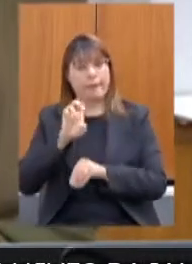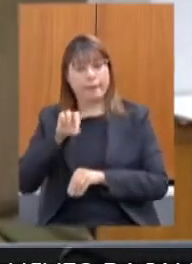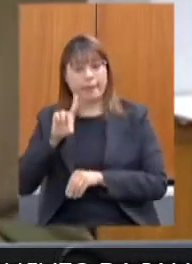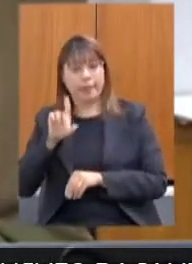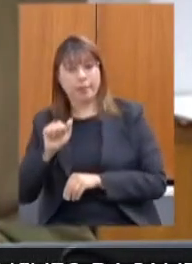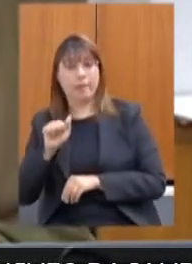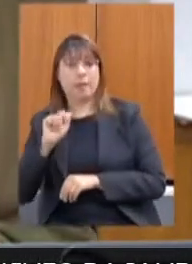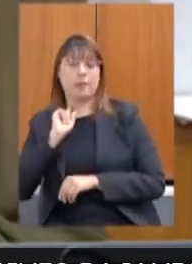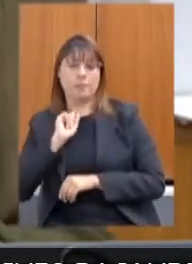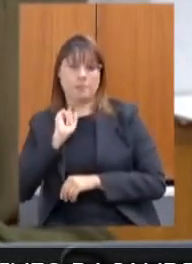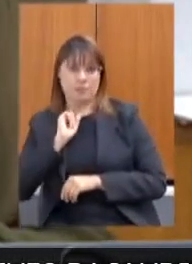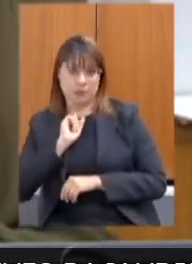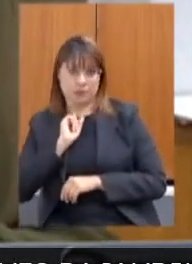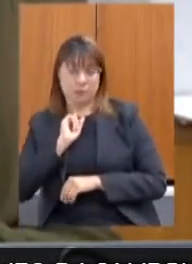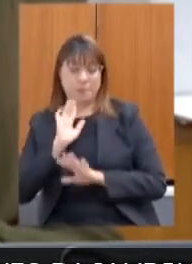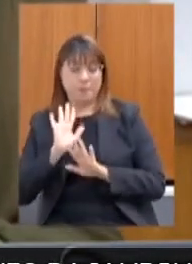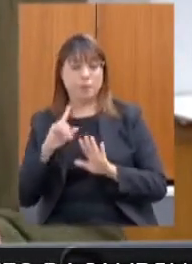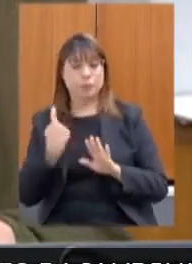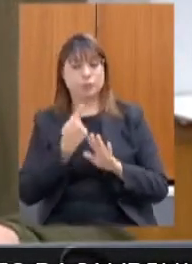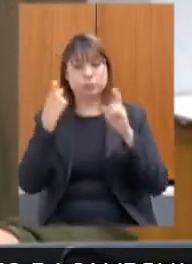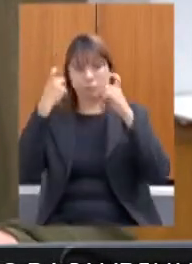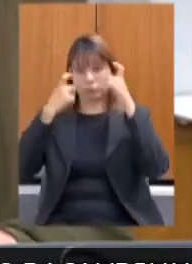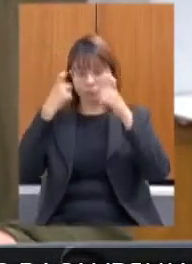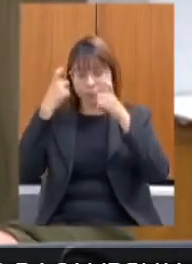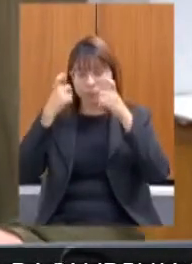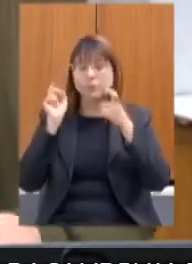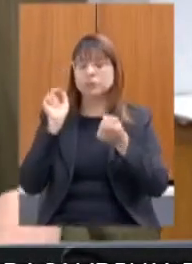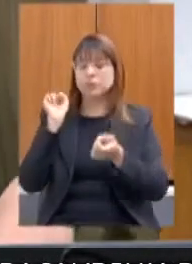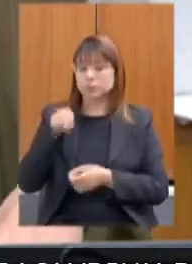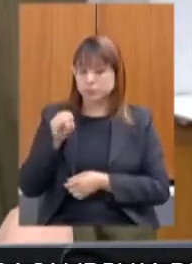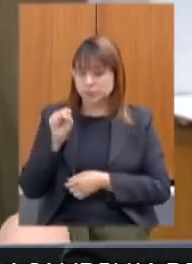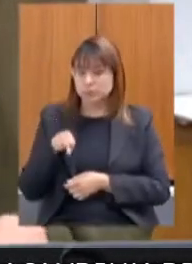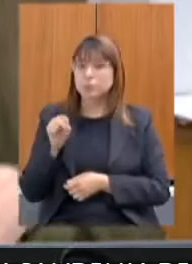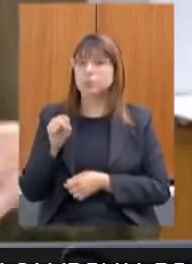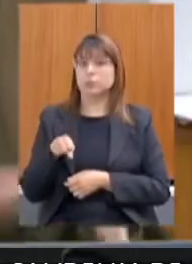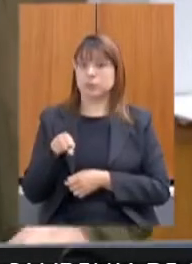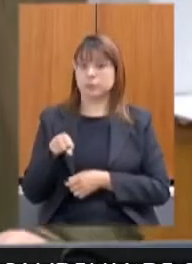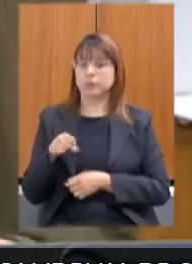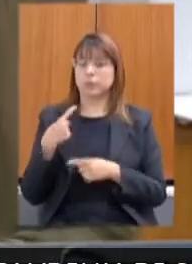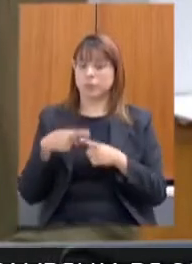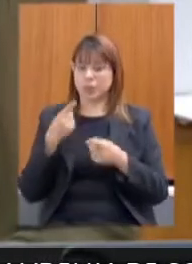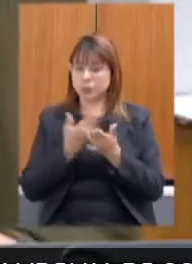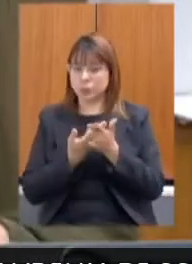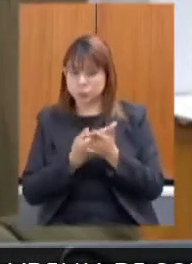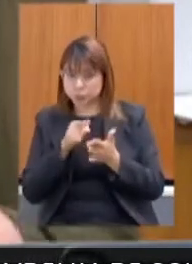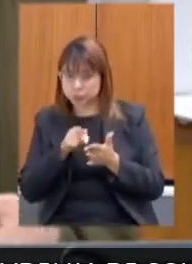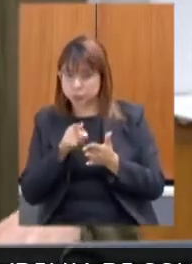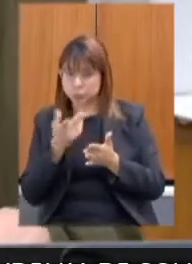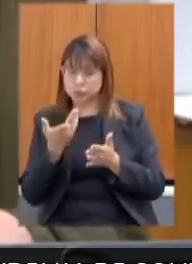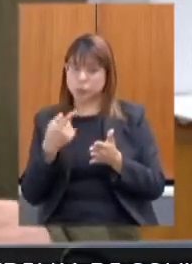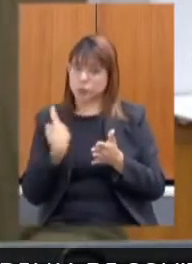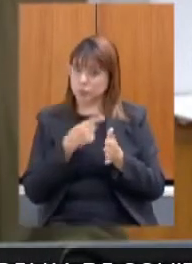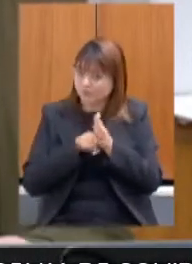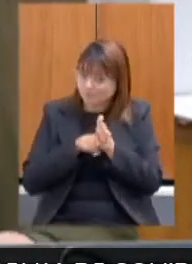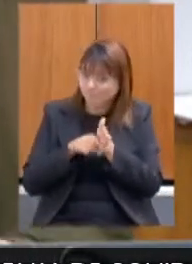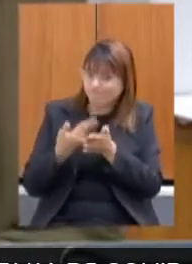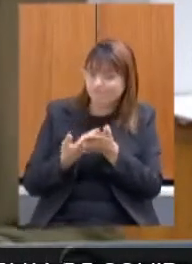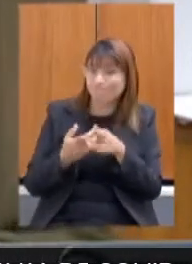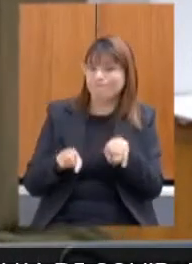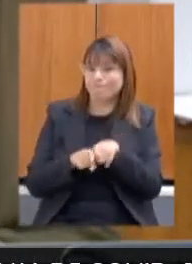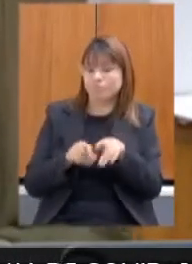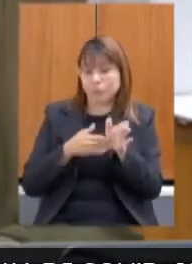é uma preocupação nossa, deputado, muito, nós, esses estudos, nós também estamos fazendo esses estudos,